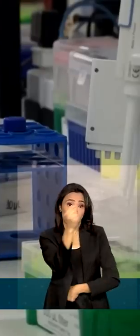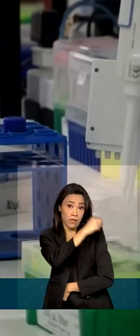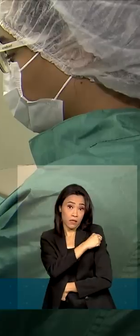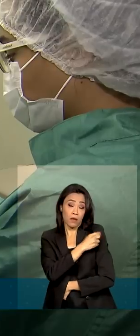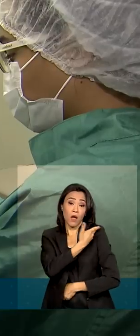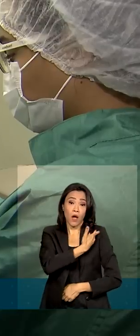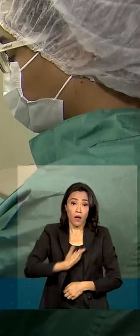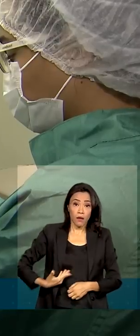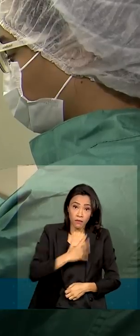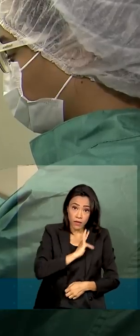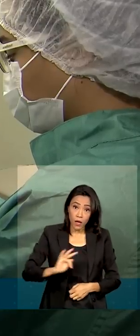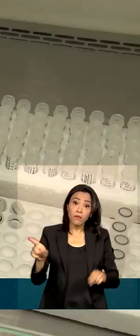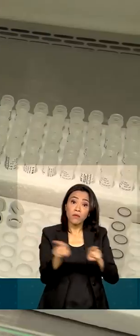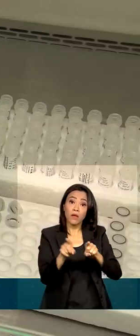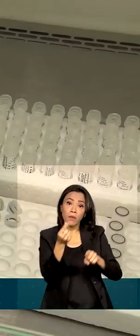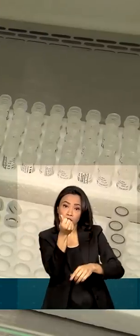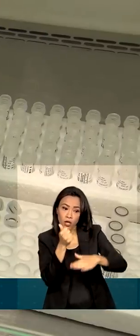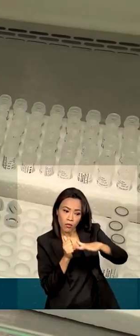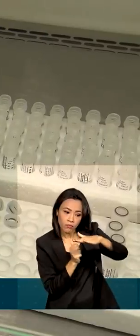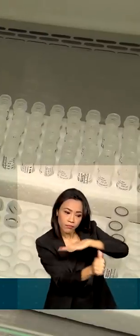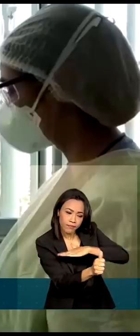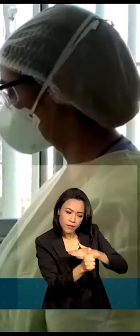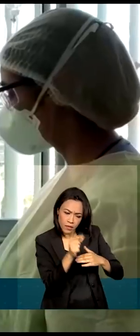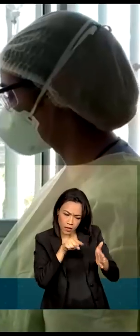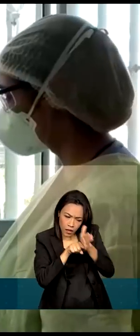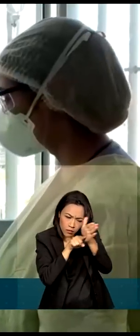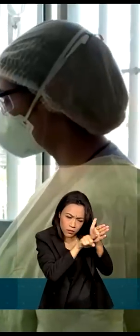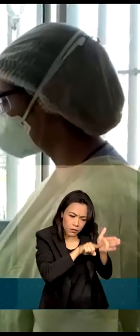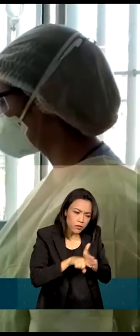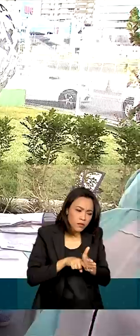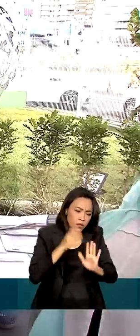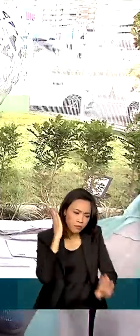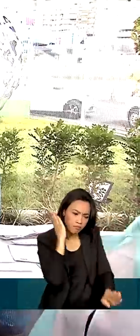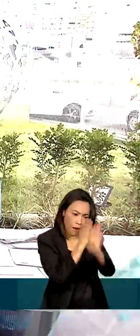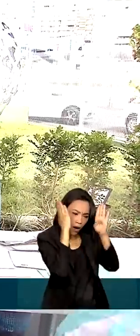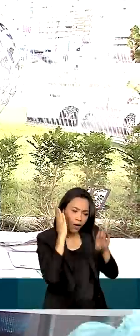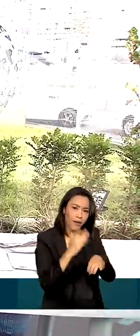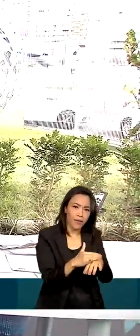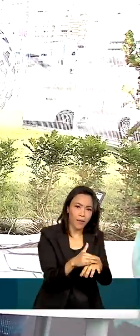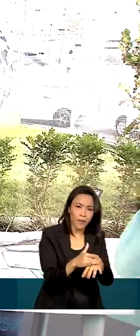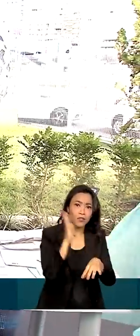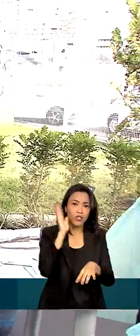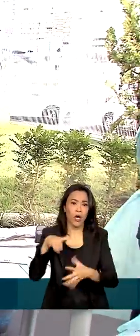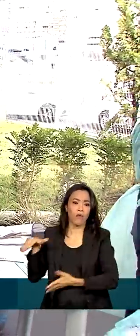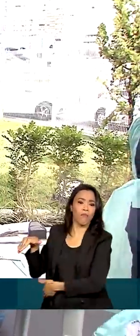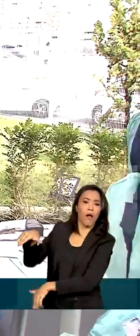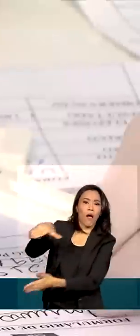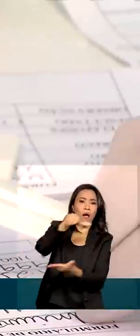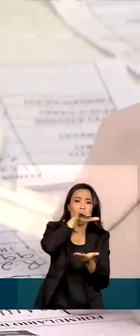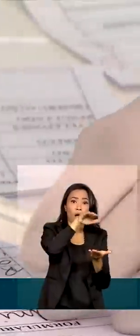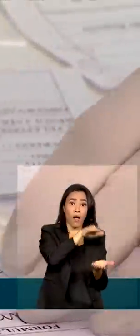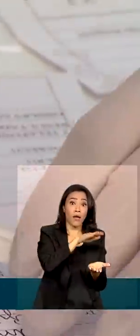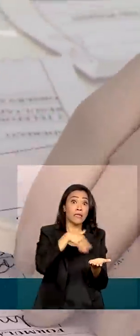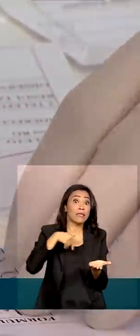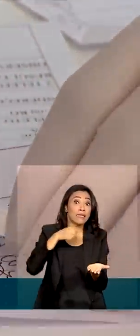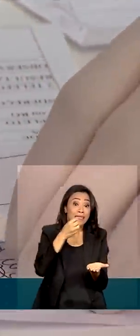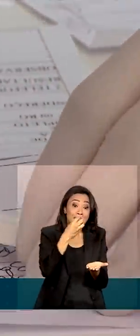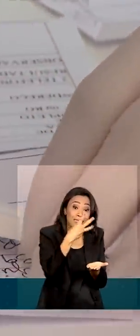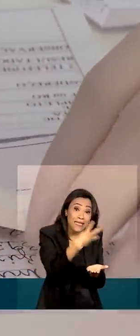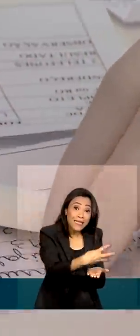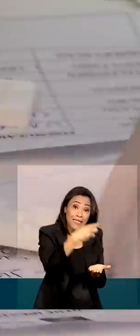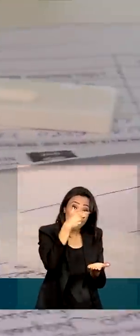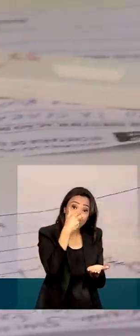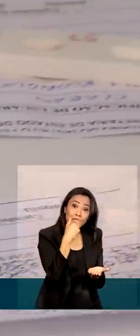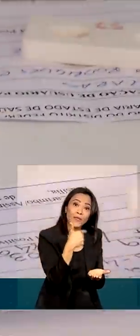o governo federal investiu também no diagnóstico e tratamento da doença. Foram enviados mais de 32 milhões de unidades